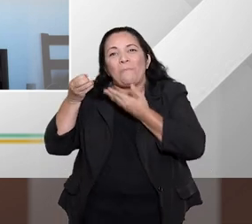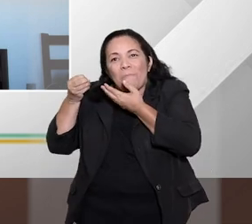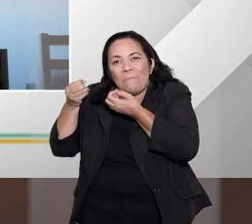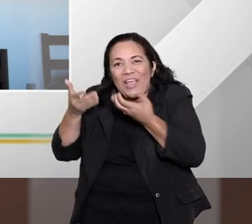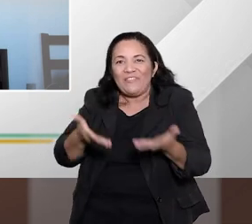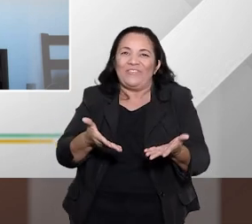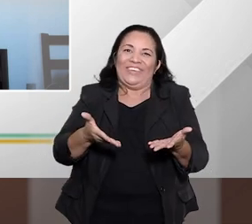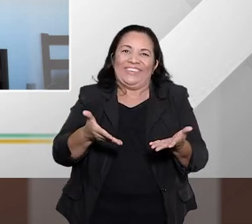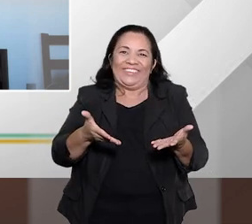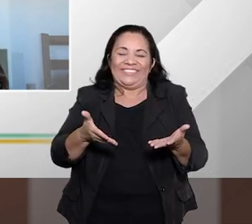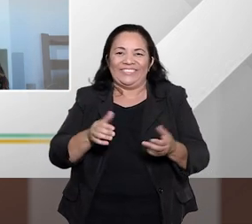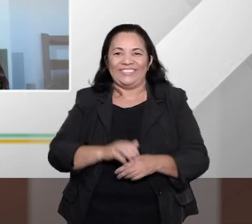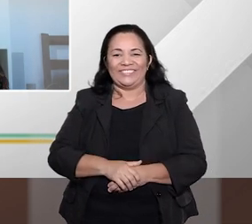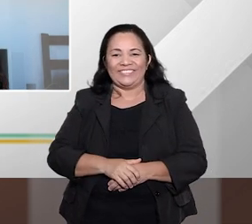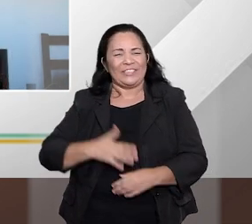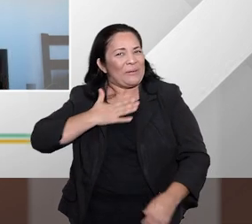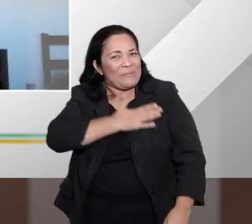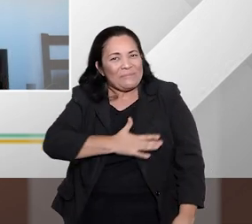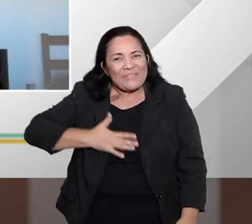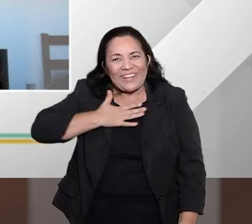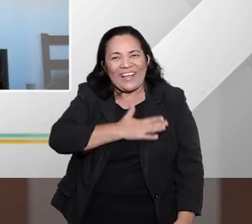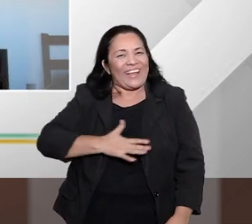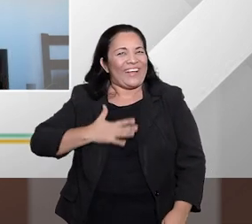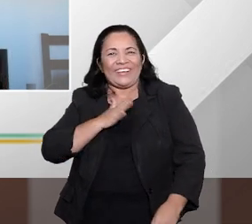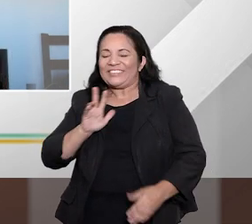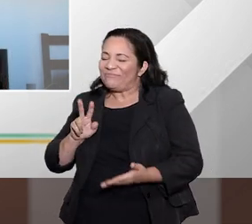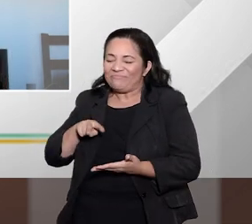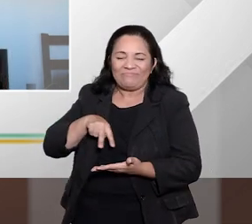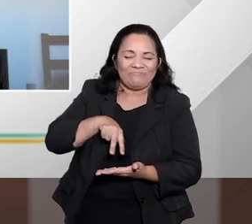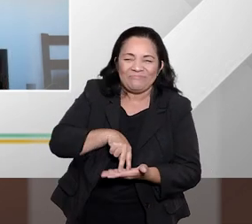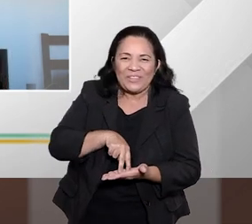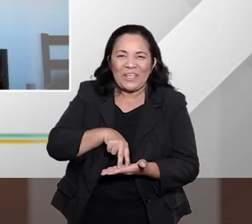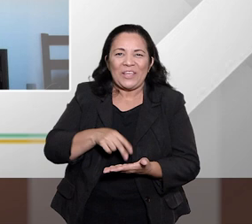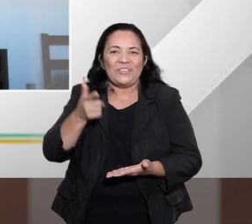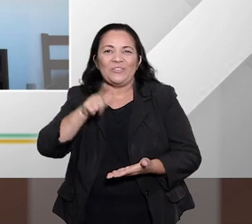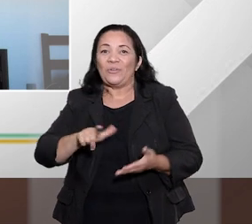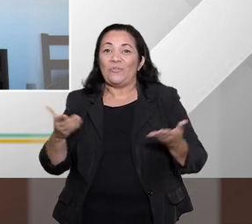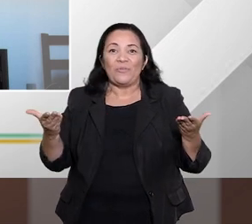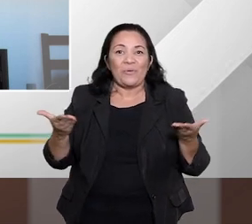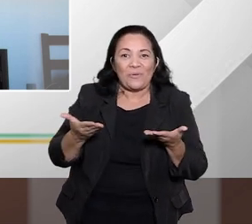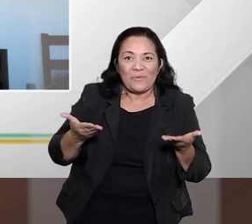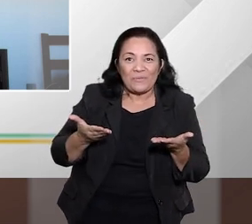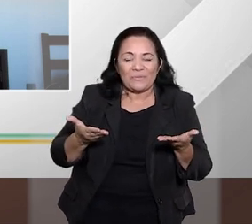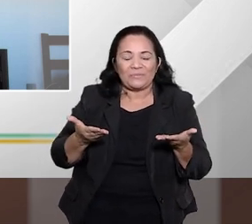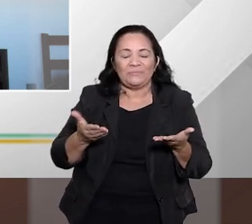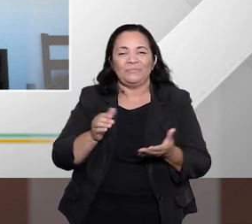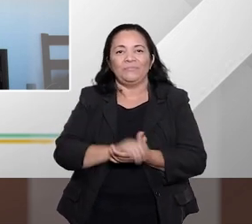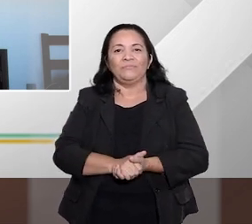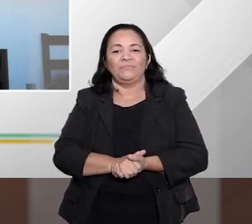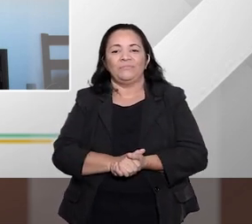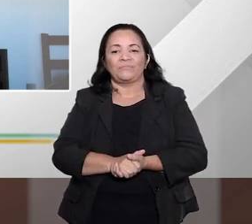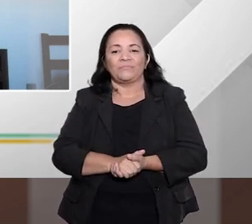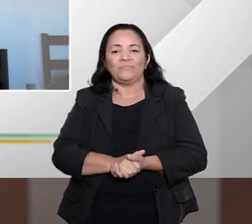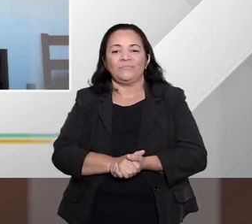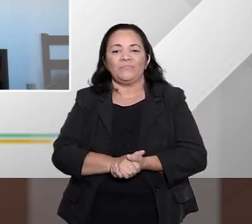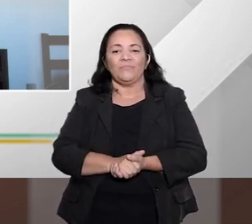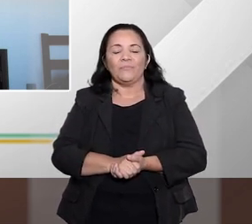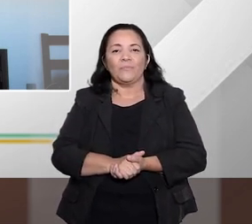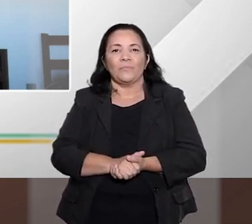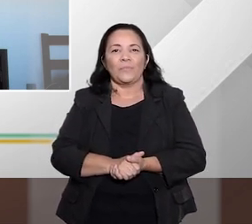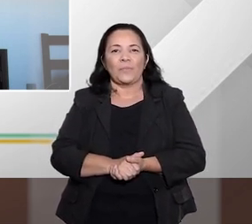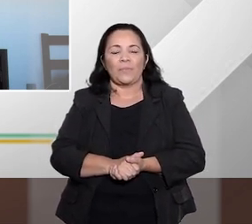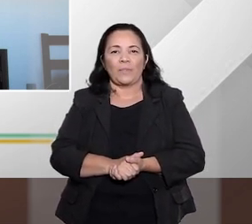seja muito bem-vinda aqui ao Entender Direito. É um prazer estar aqui novamente, doutora Fátima, e Uchoa,